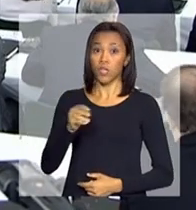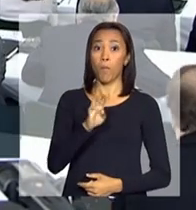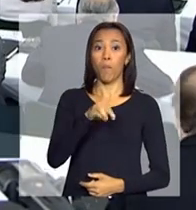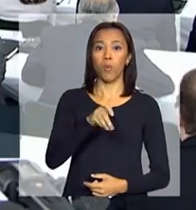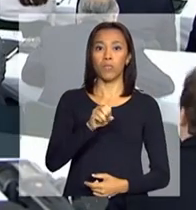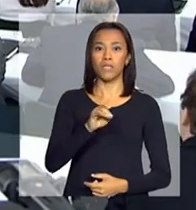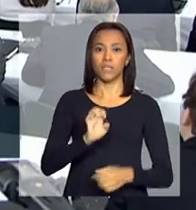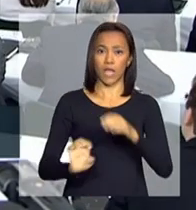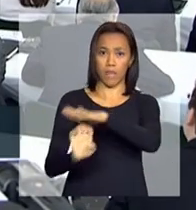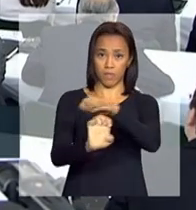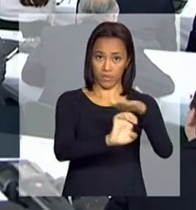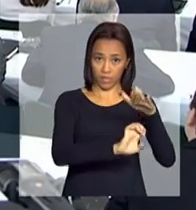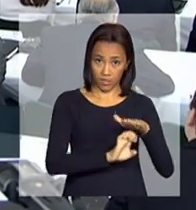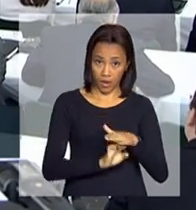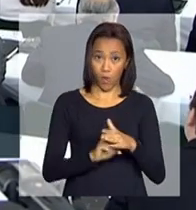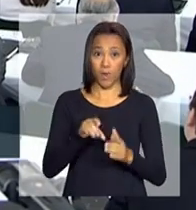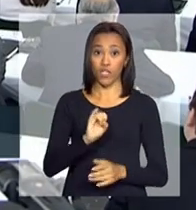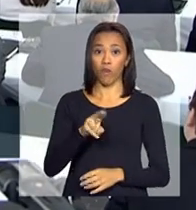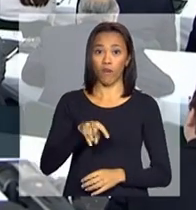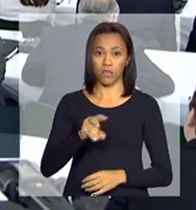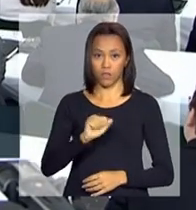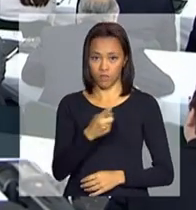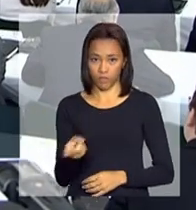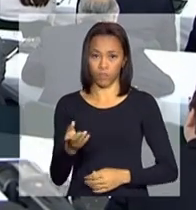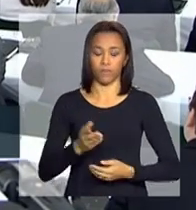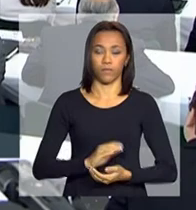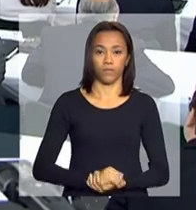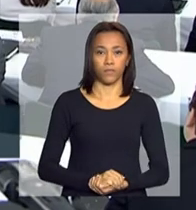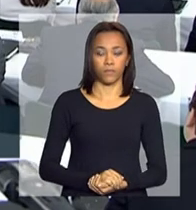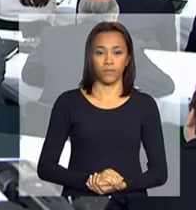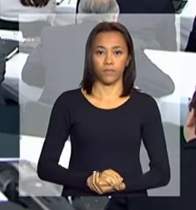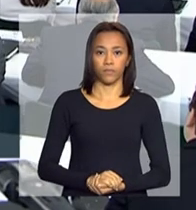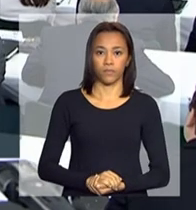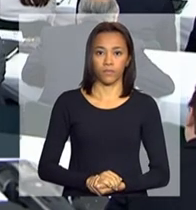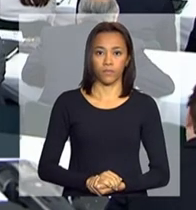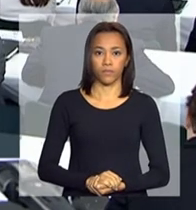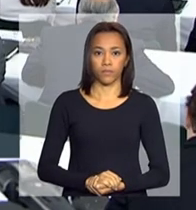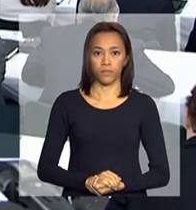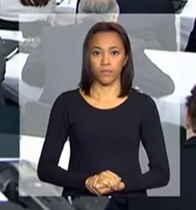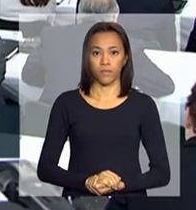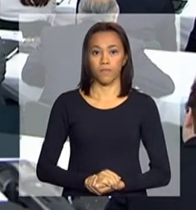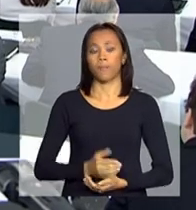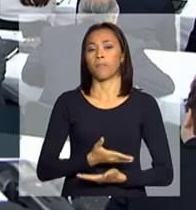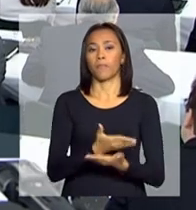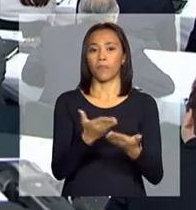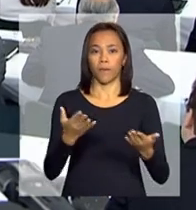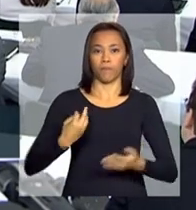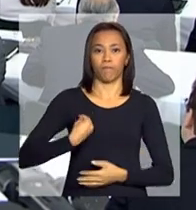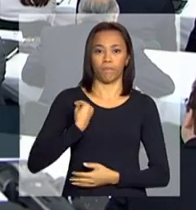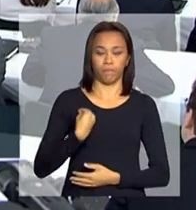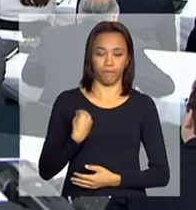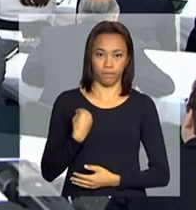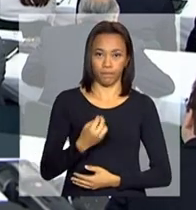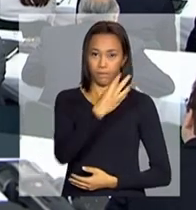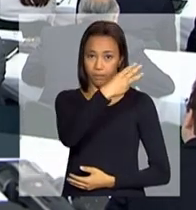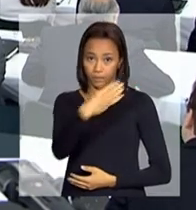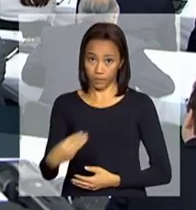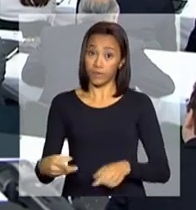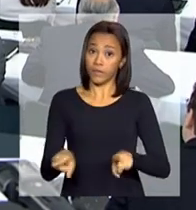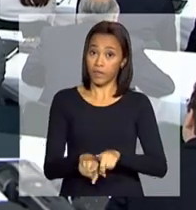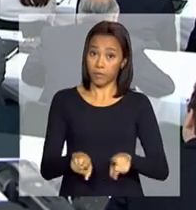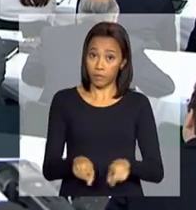da mobilização empresarial pela inovação. E as ministras presentes. Vou